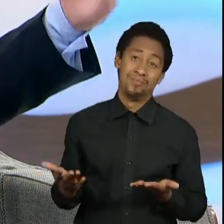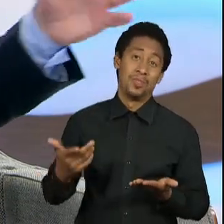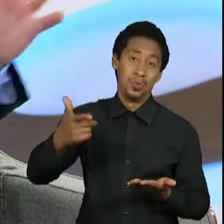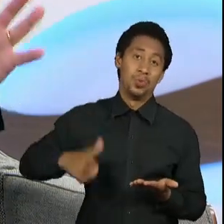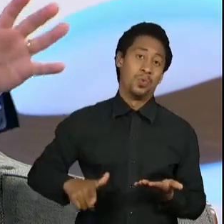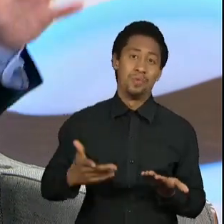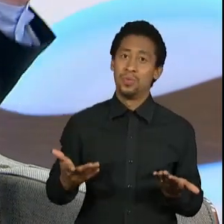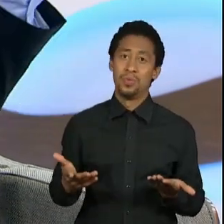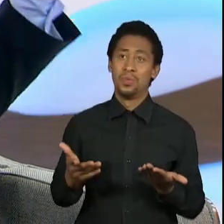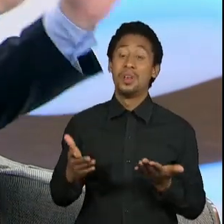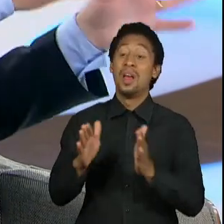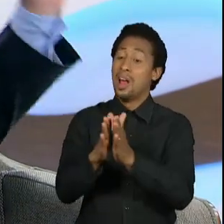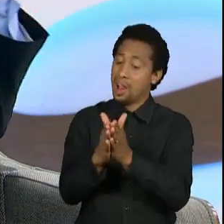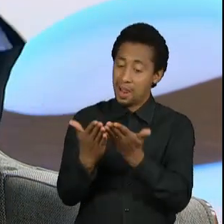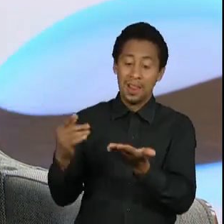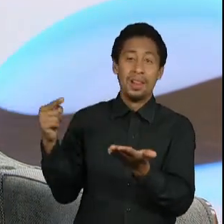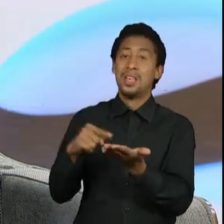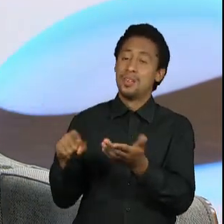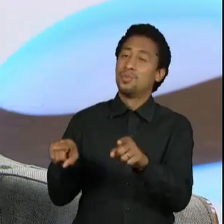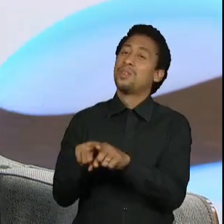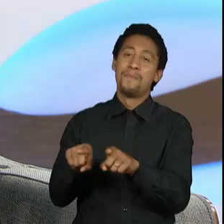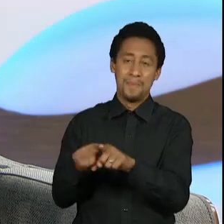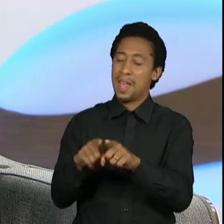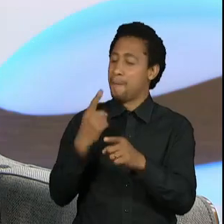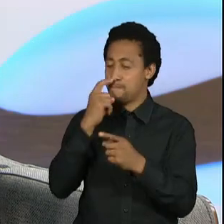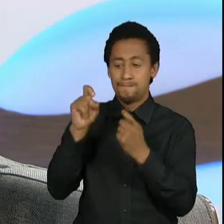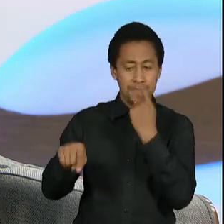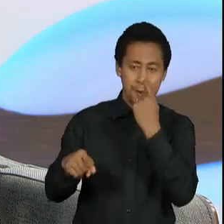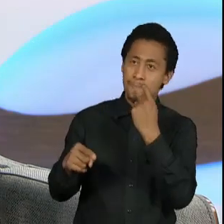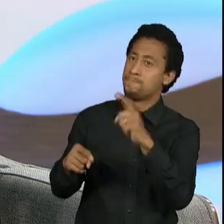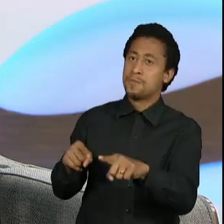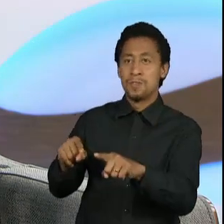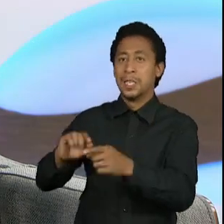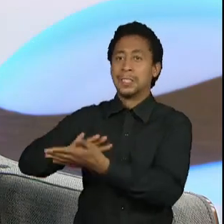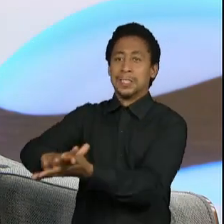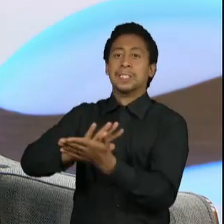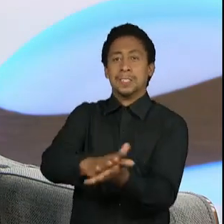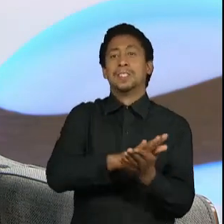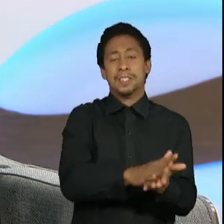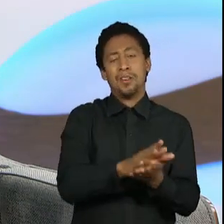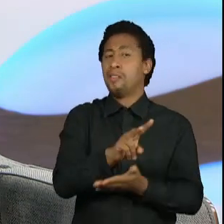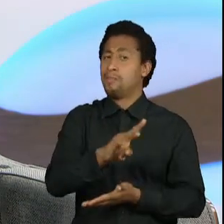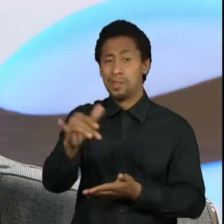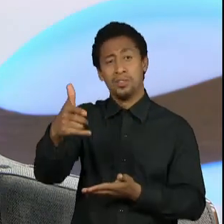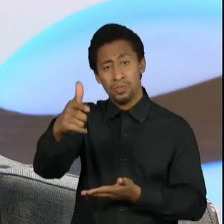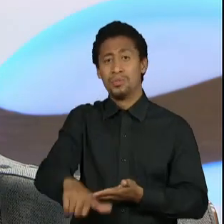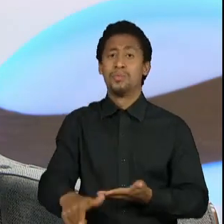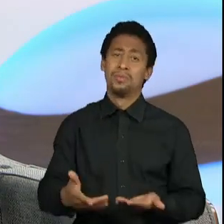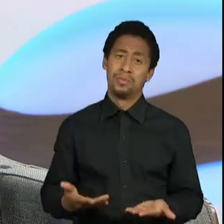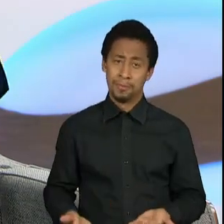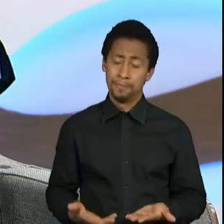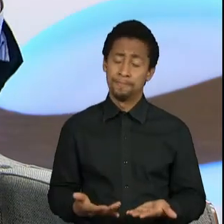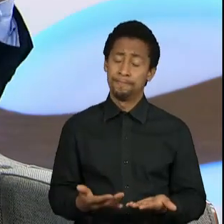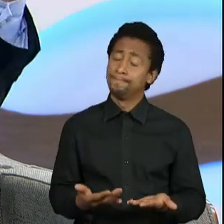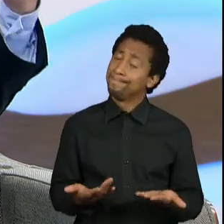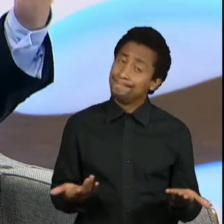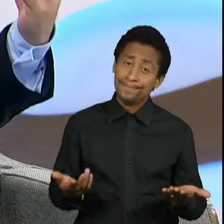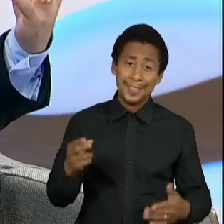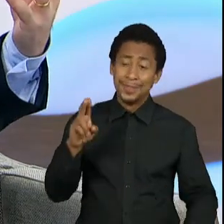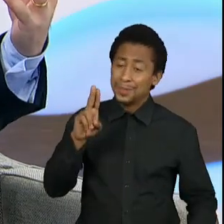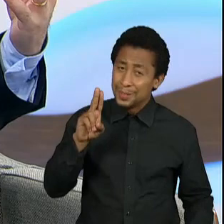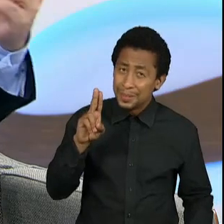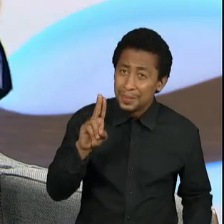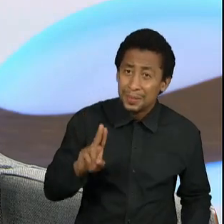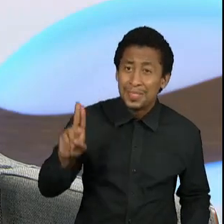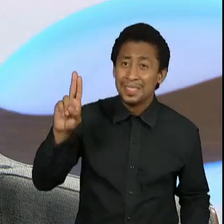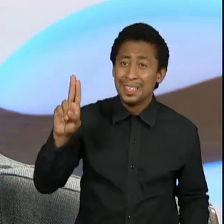centenas de livros vão ser também jogados no lixo. E, portanto, as universidades, eu não espero que as